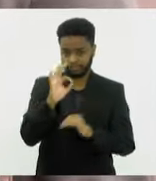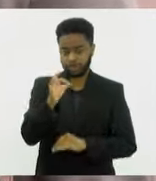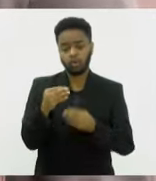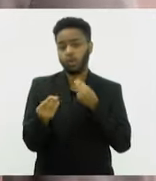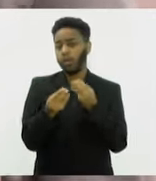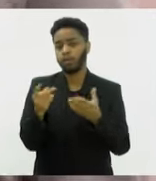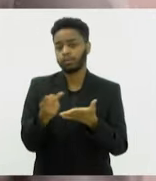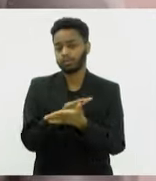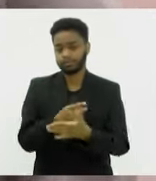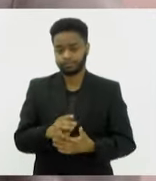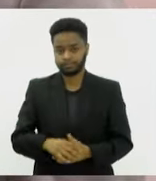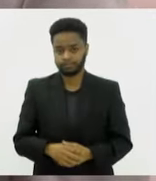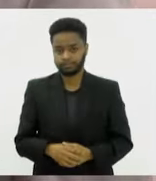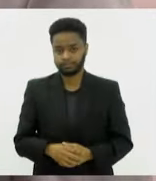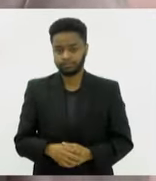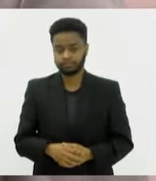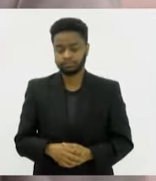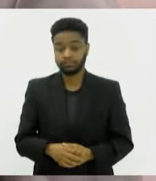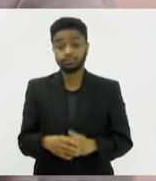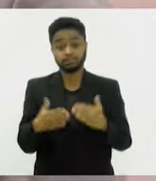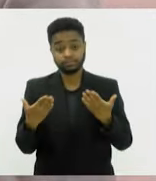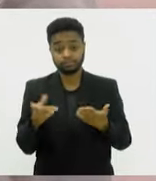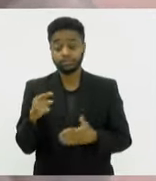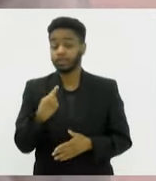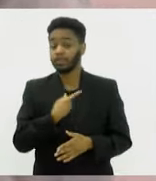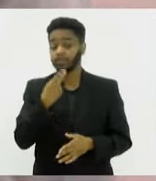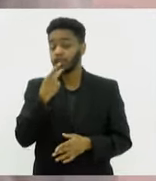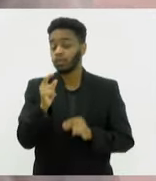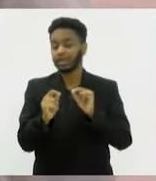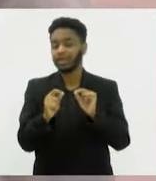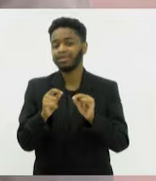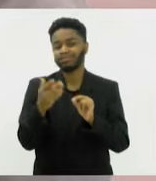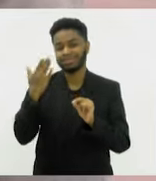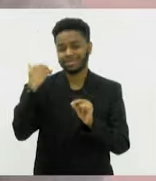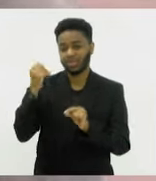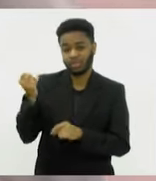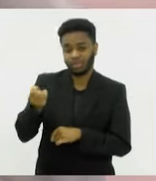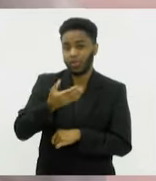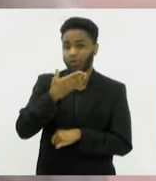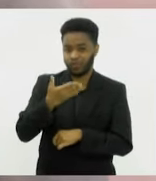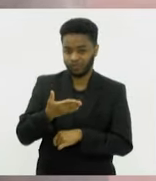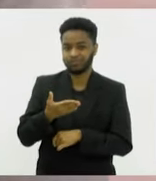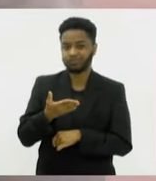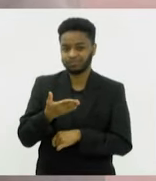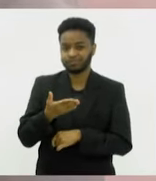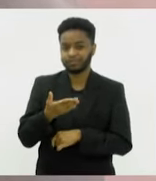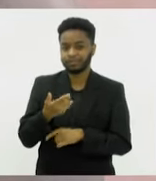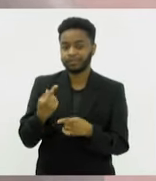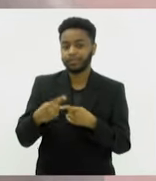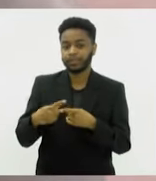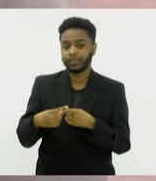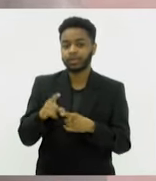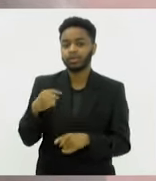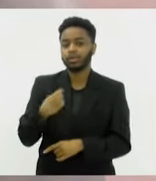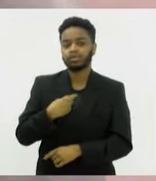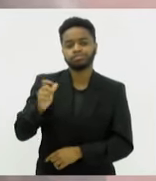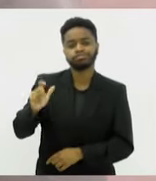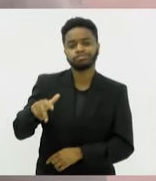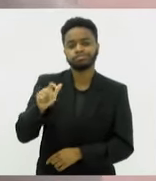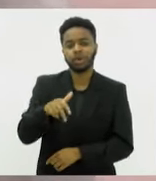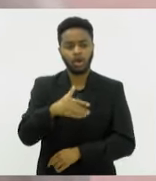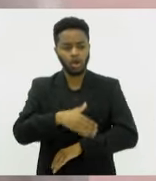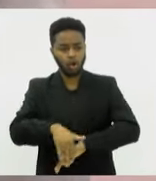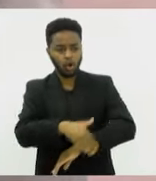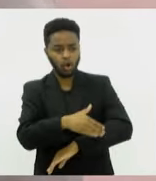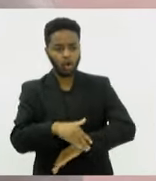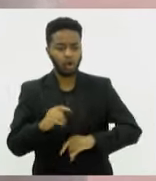Então, como nós falamos, né? Era tudo muito novo, né? Era, assim, novidade. Quando nós saímos às ruas fardadas,